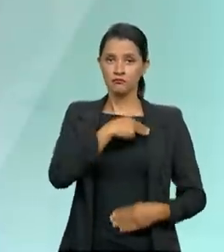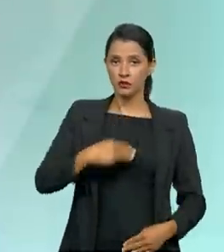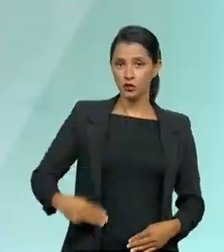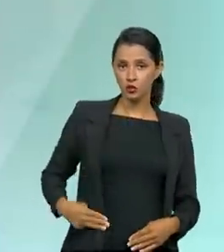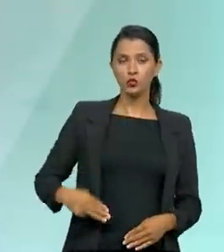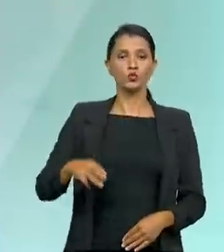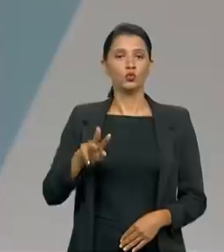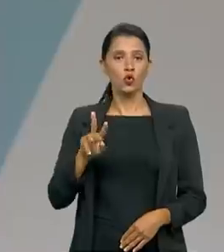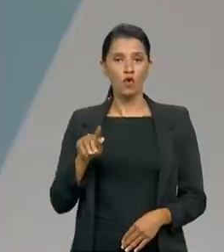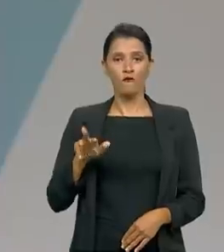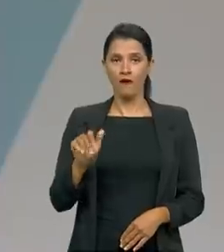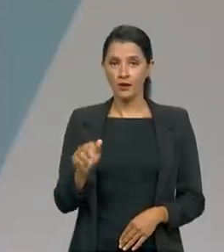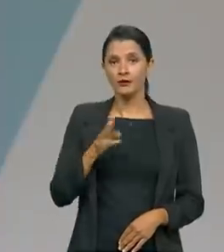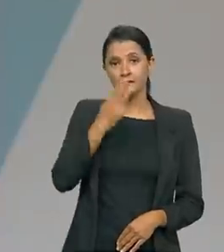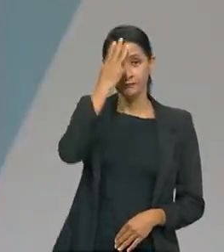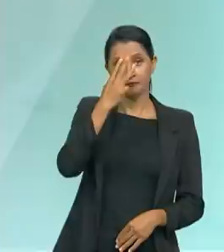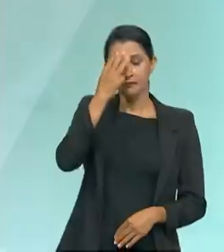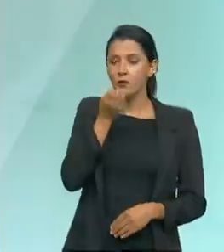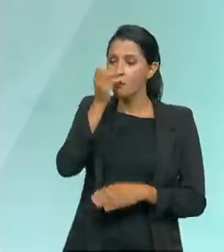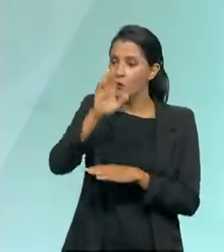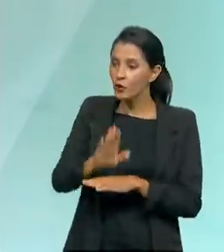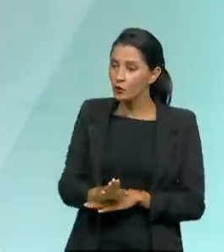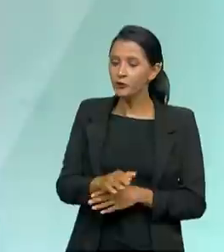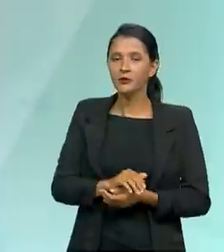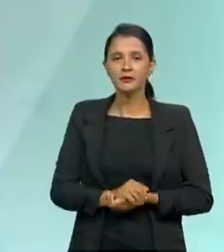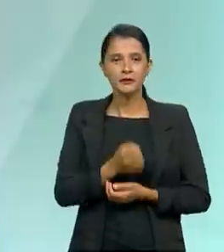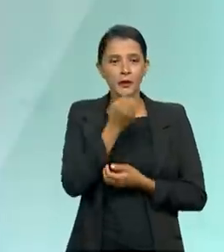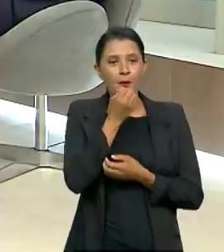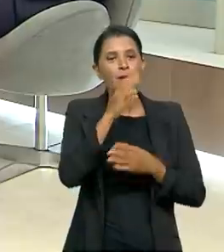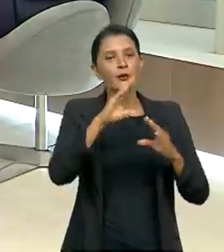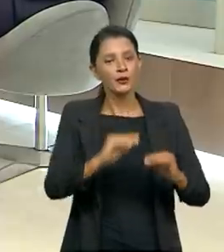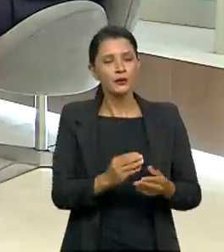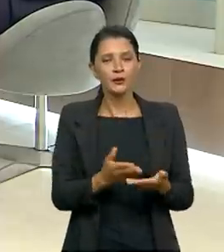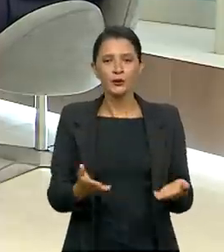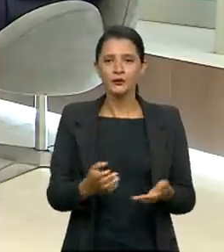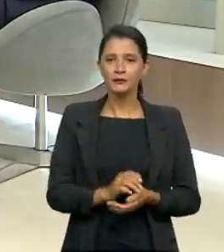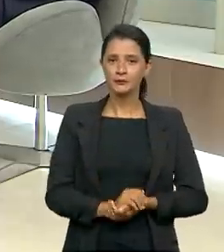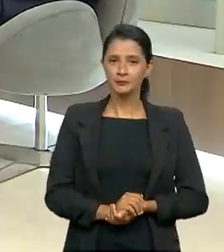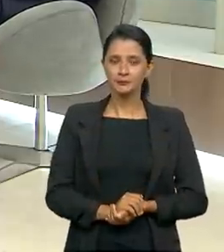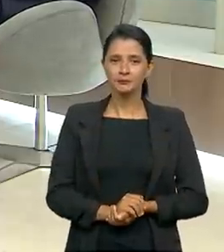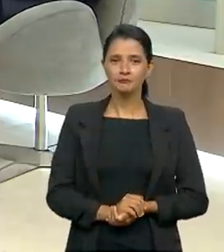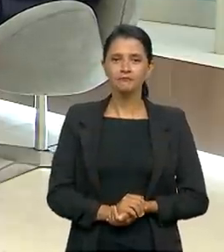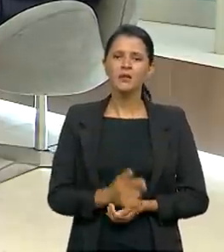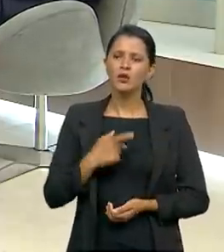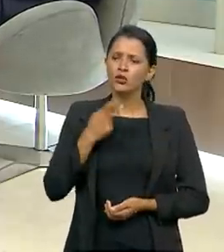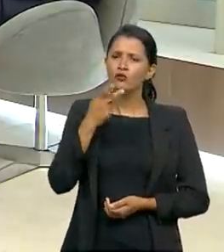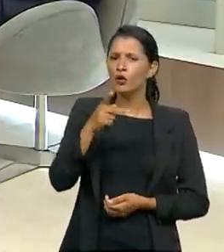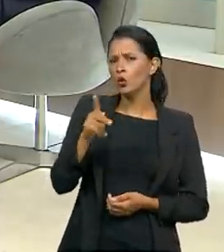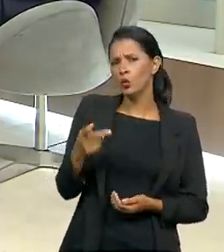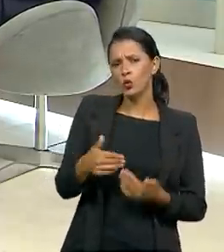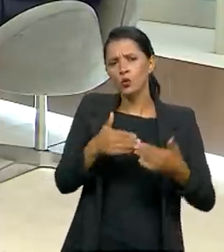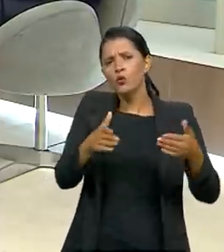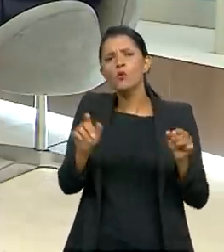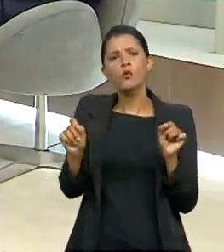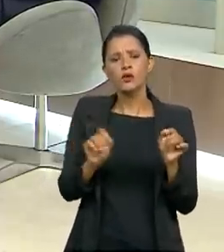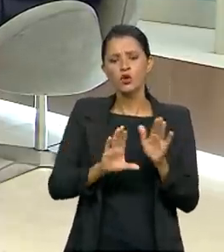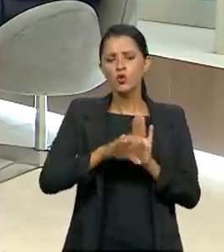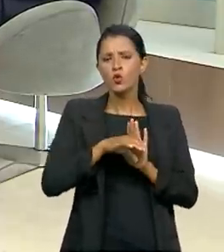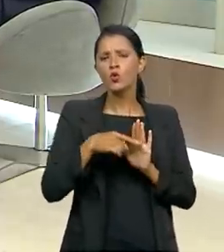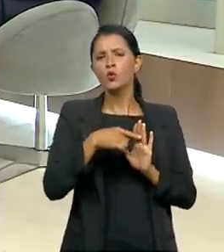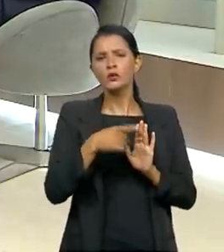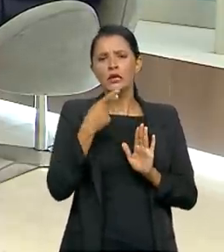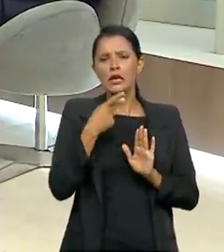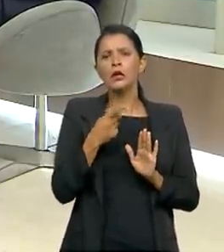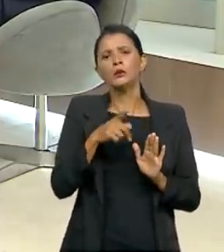Rosário. Boa noite, ministro. Boa noite, Paulo. Tudo bom? então a gente falou um pouquinho na abertura aqui desses conceitos que